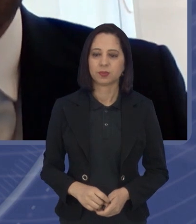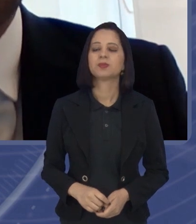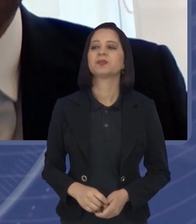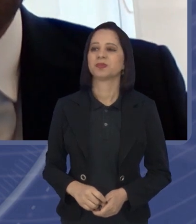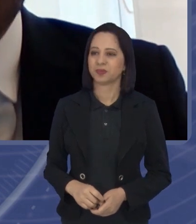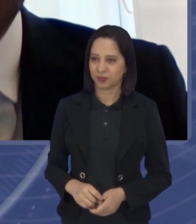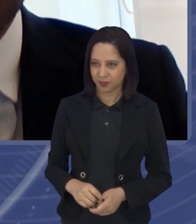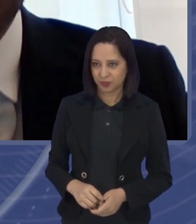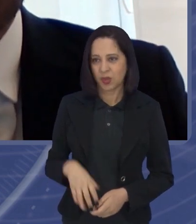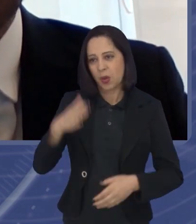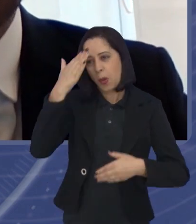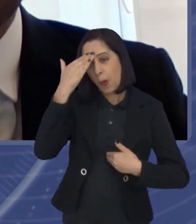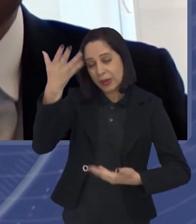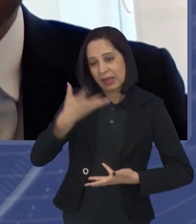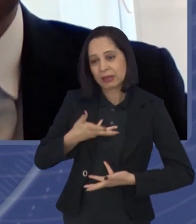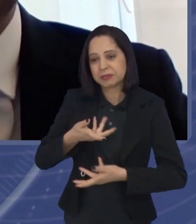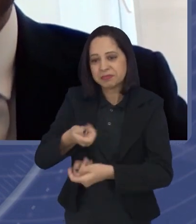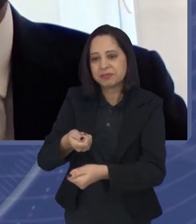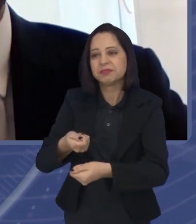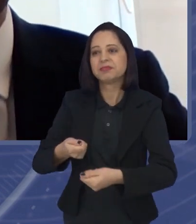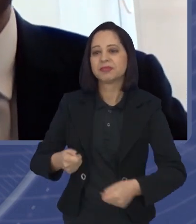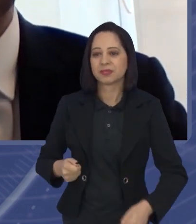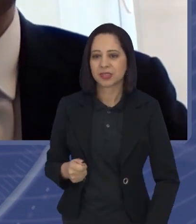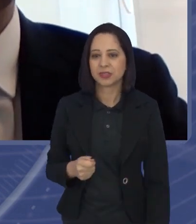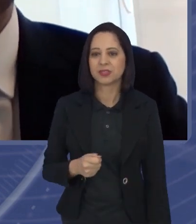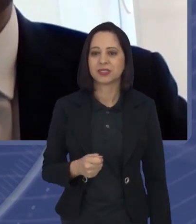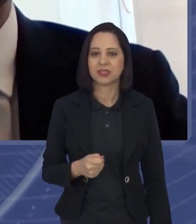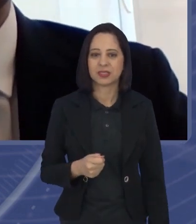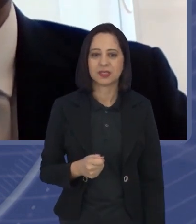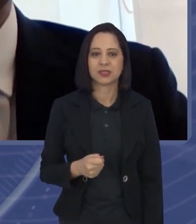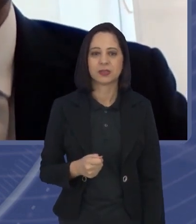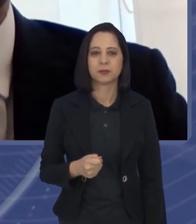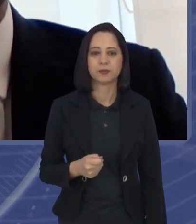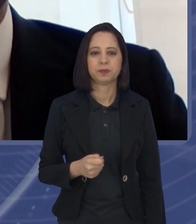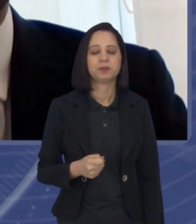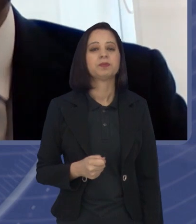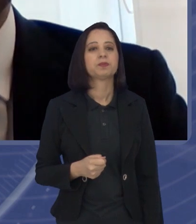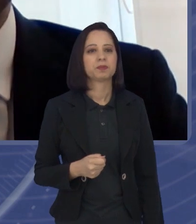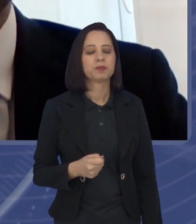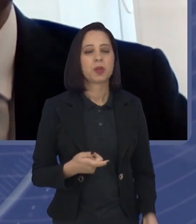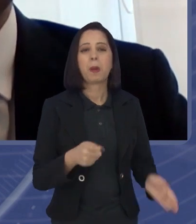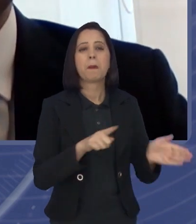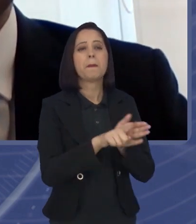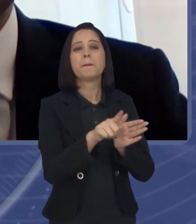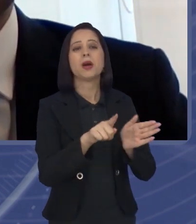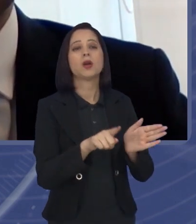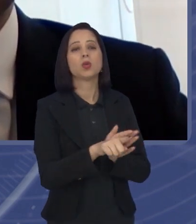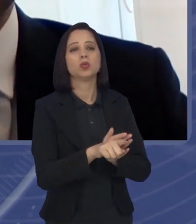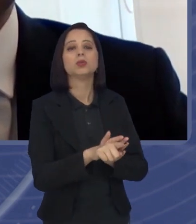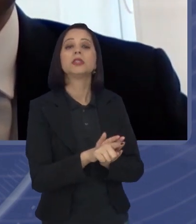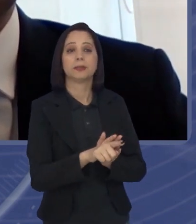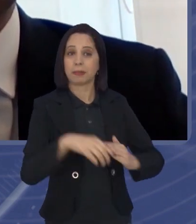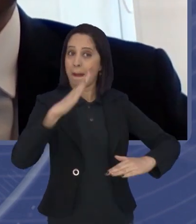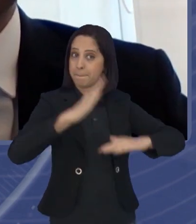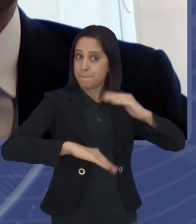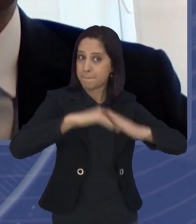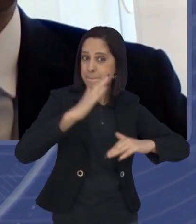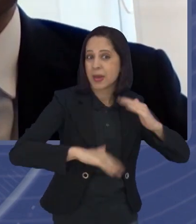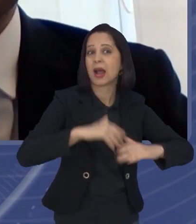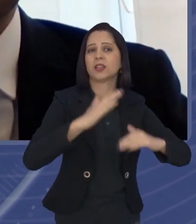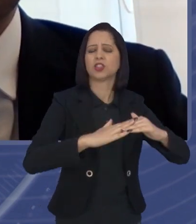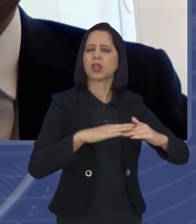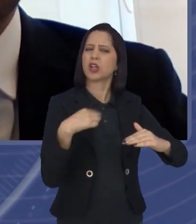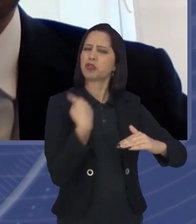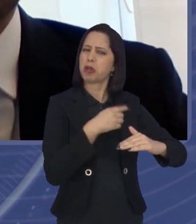Olá, muito obrigado pelo convite. É isso. E Lucas, na prática, nós já podemos